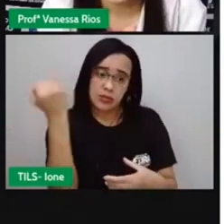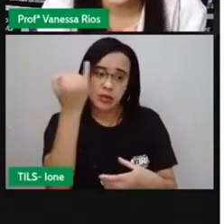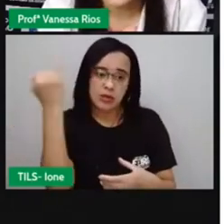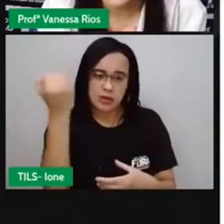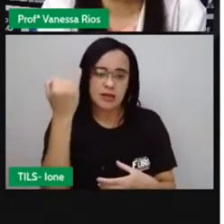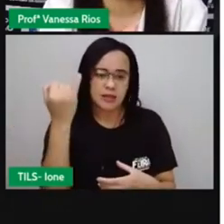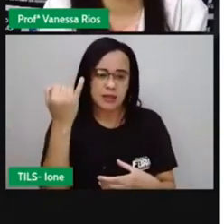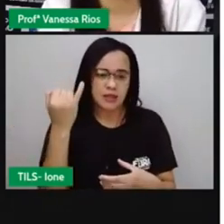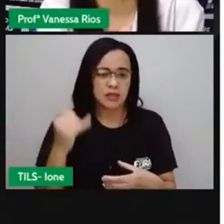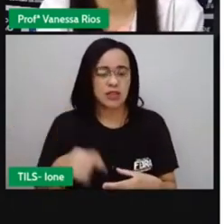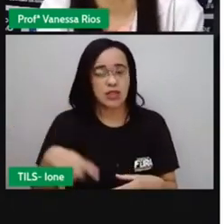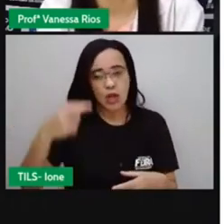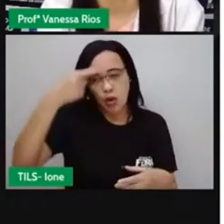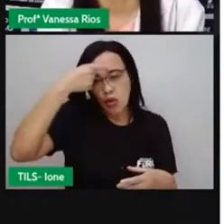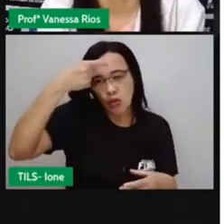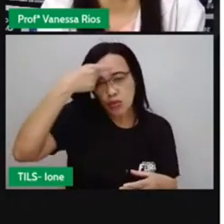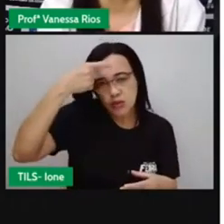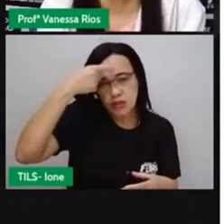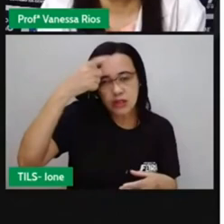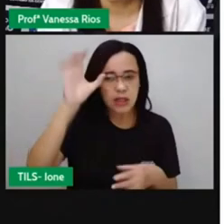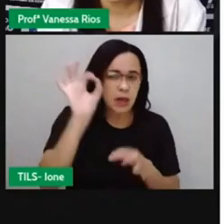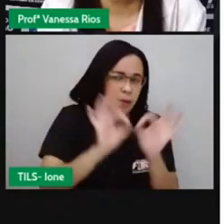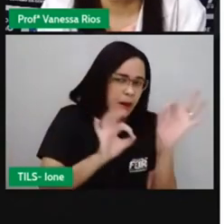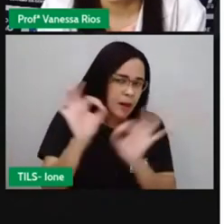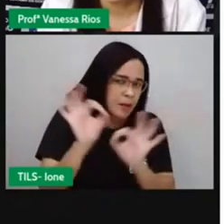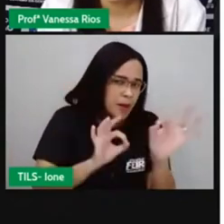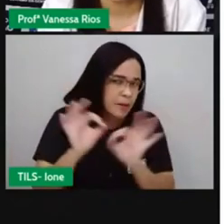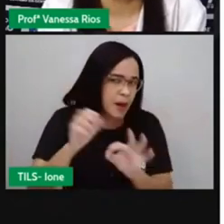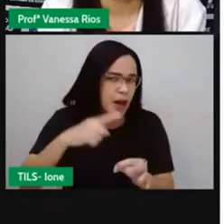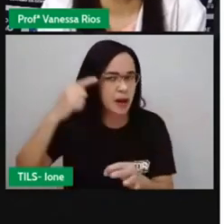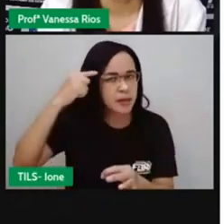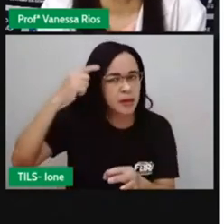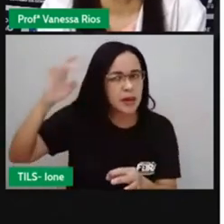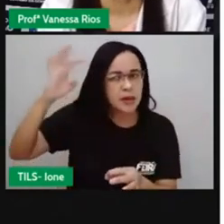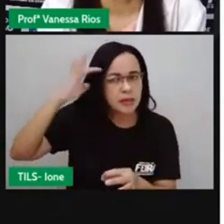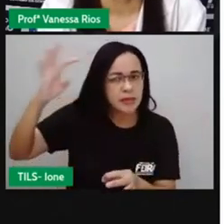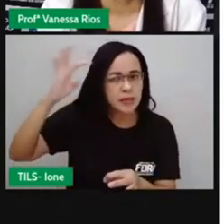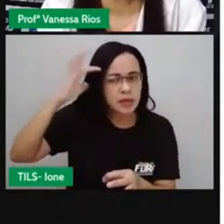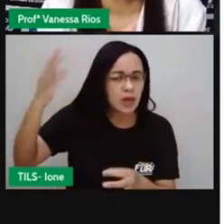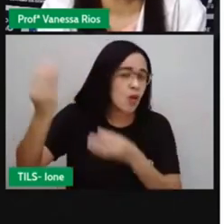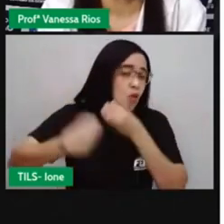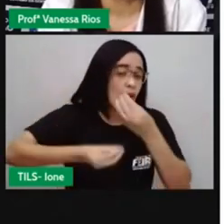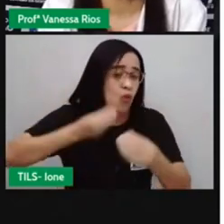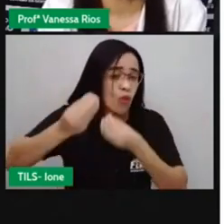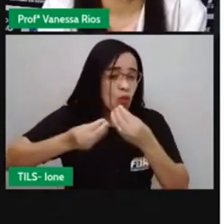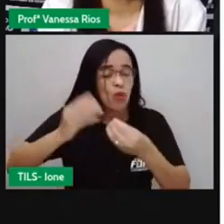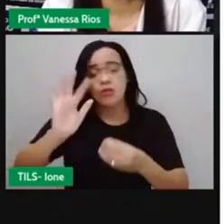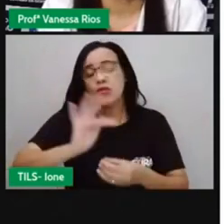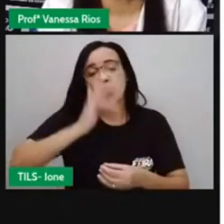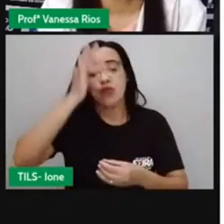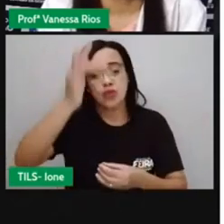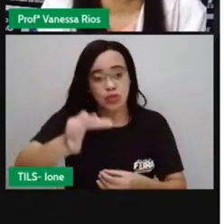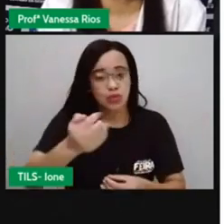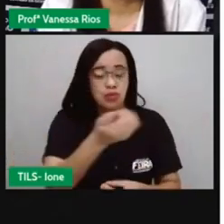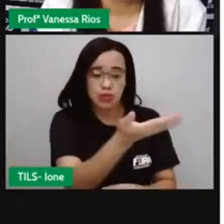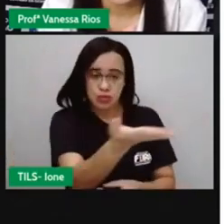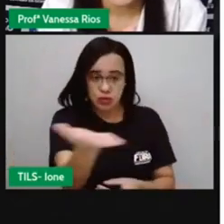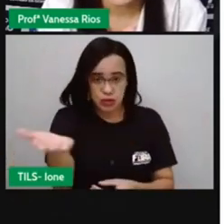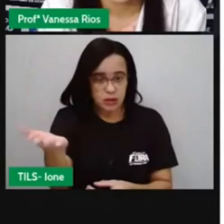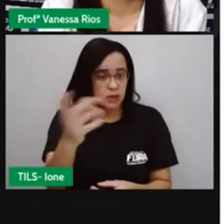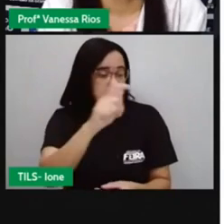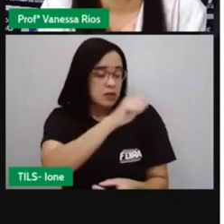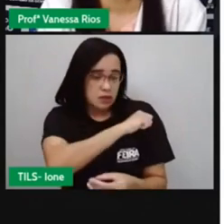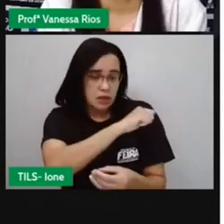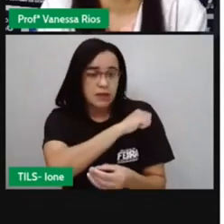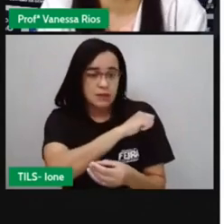consciência para que quando vocês forem eleitores aí votem conscientes daquilo que precisam